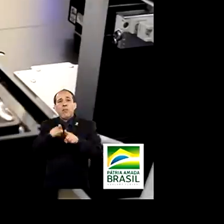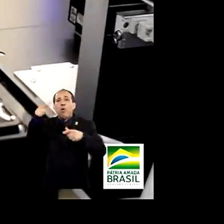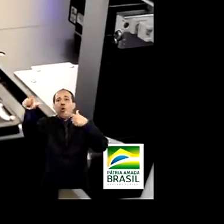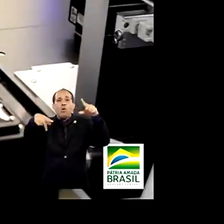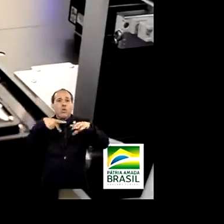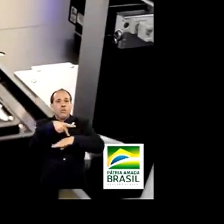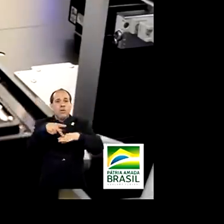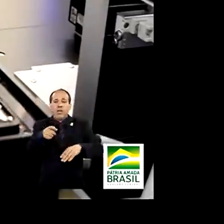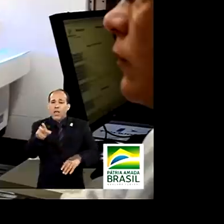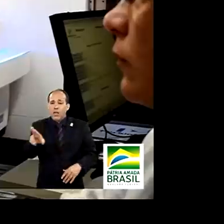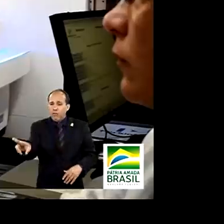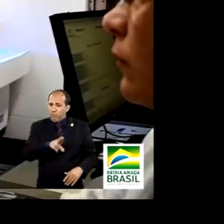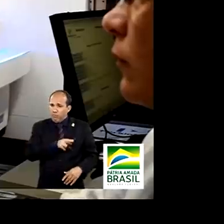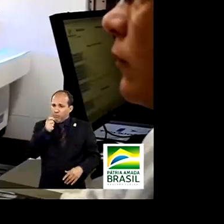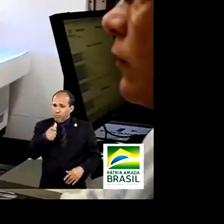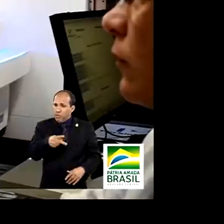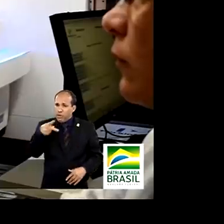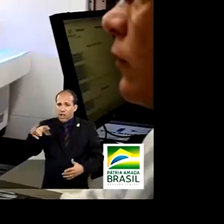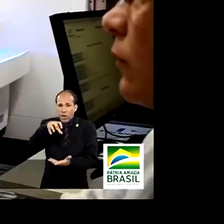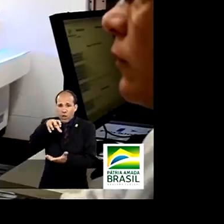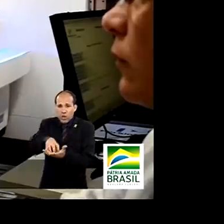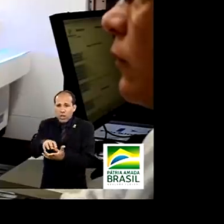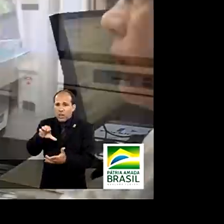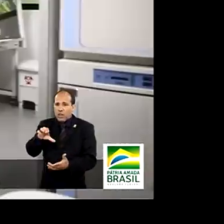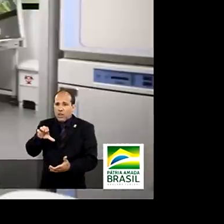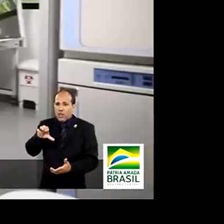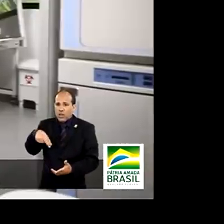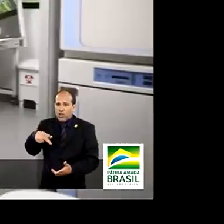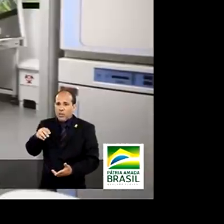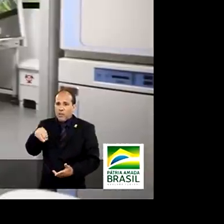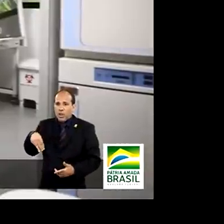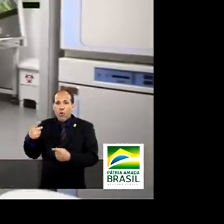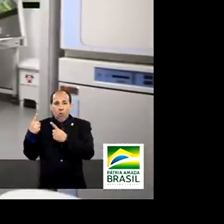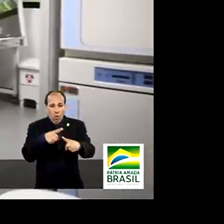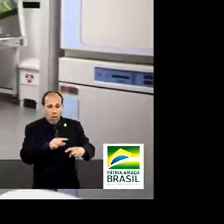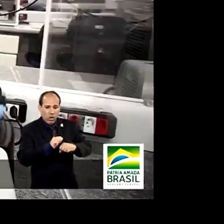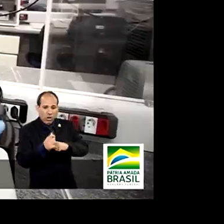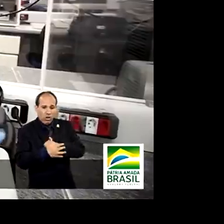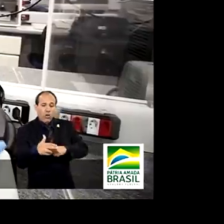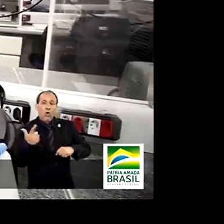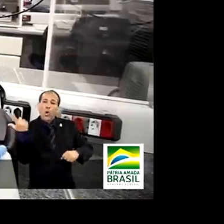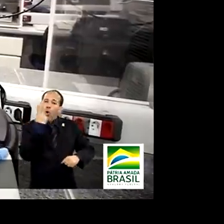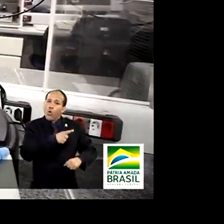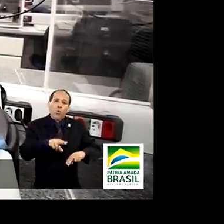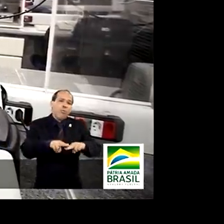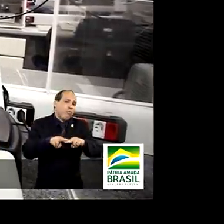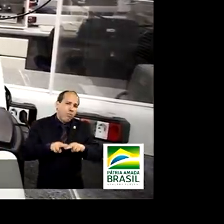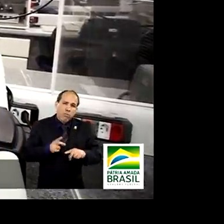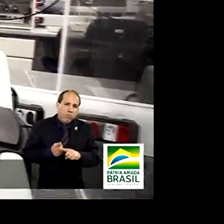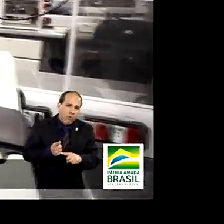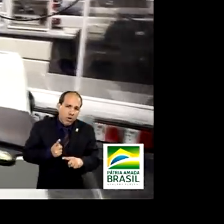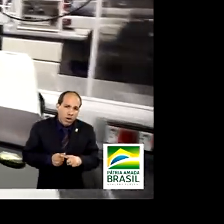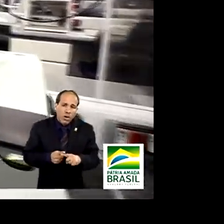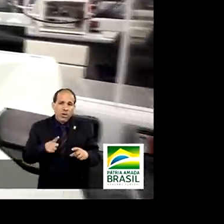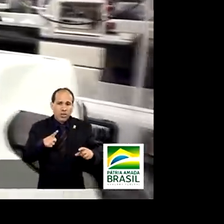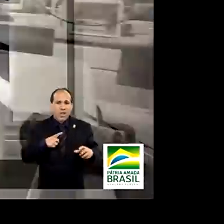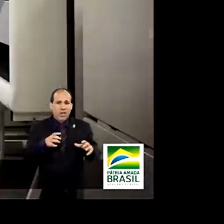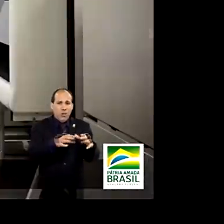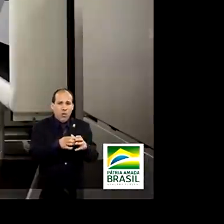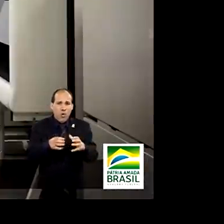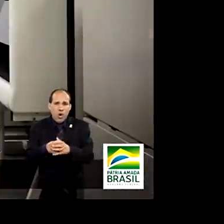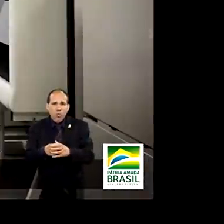também. A rápida resposta do CNPEN contra a Covid-19 foi possível porque o centro reúne especialistas em